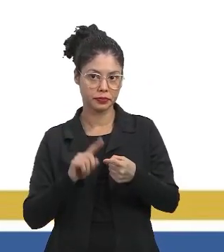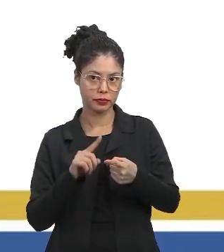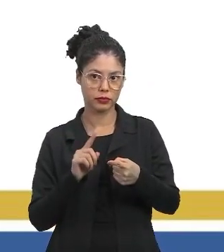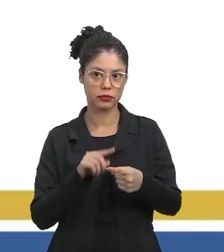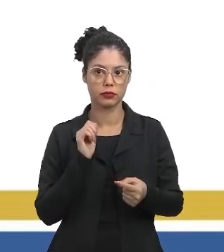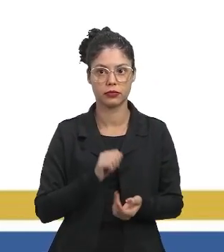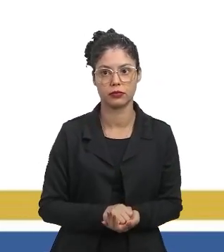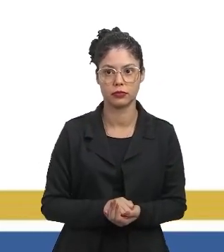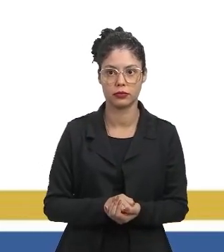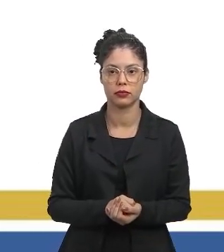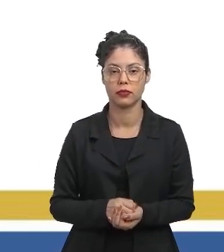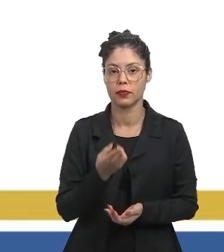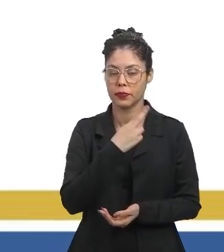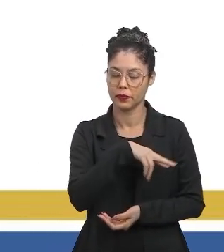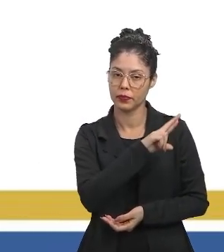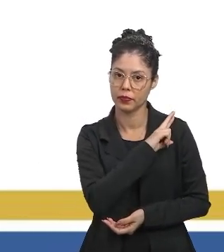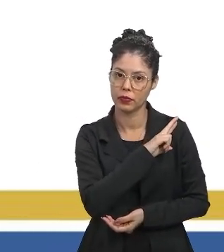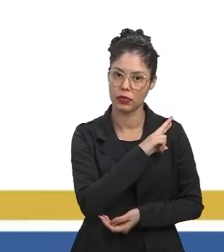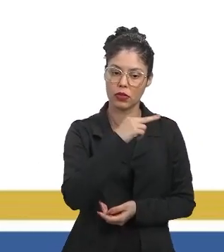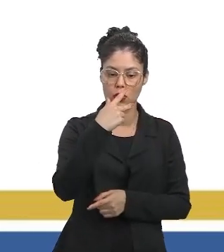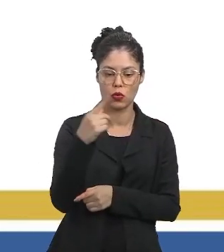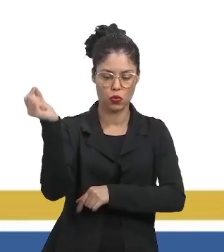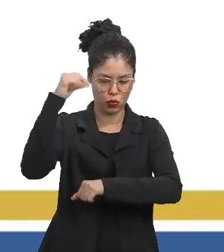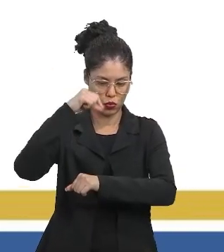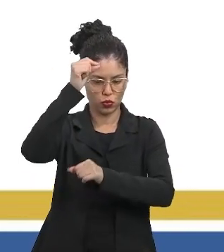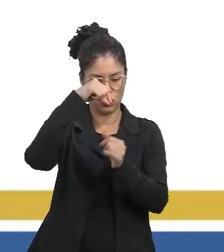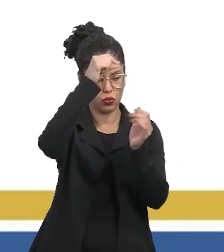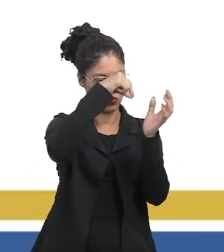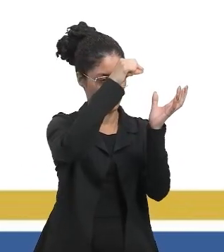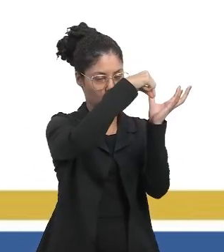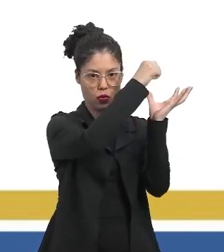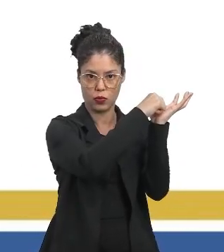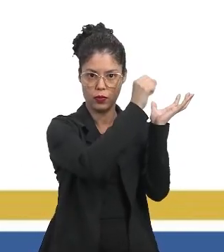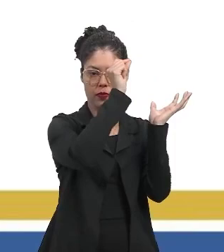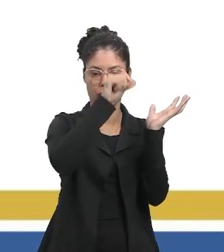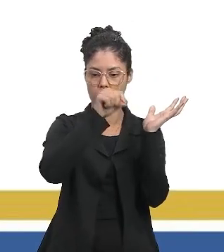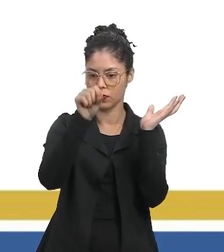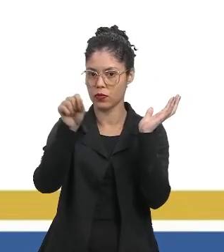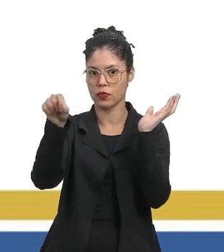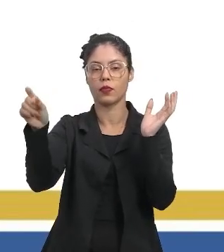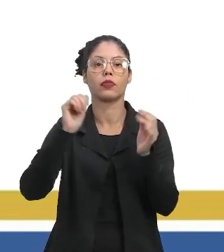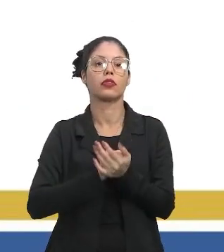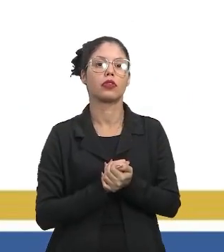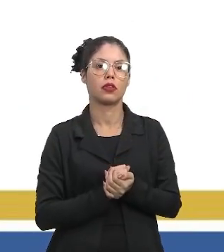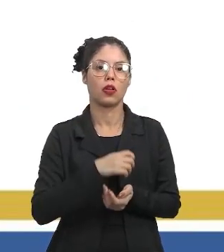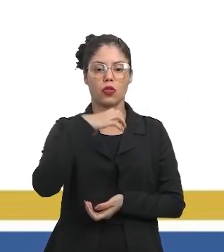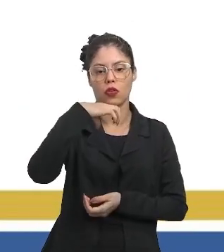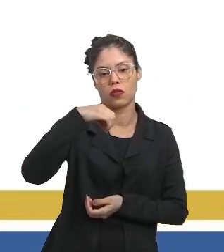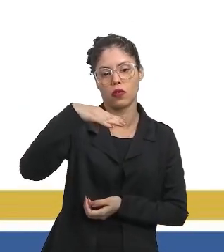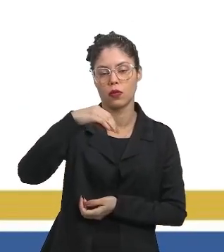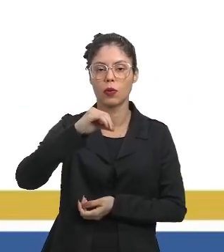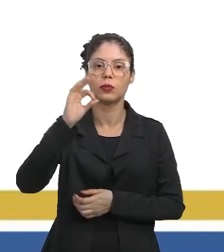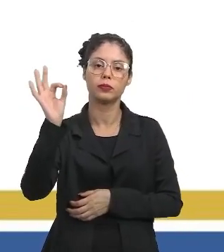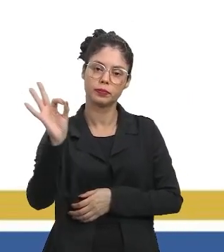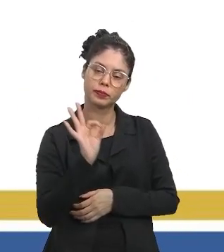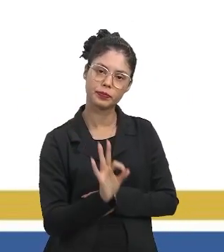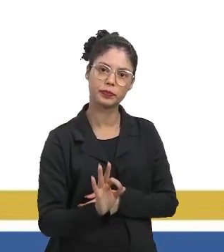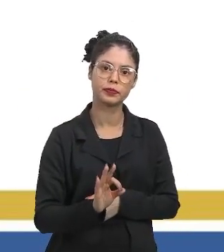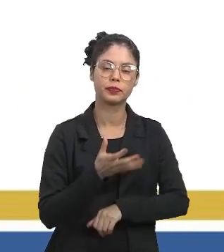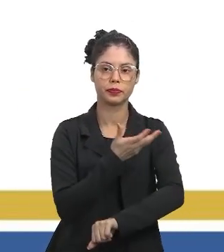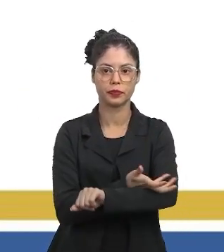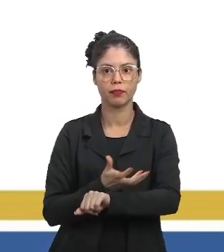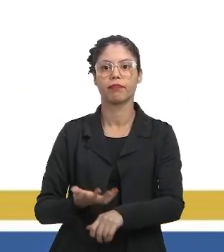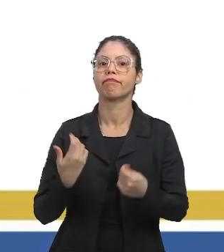elas são responsáveis pela polinização de até 90% da população vegetal. Então,